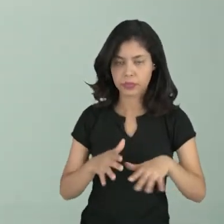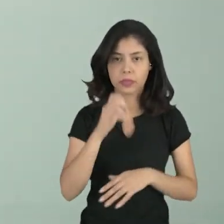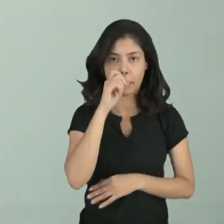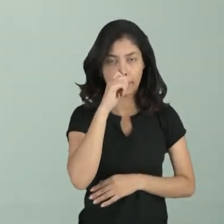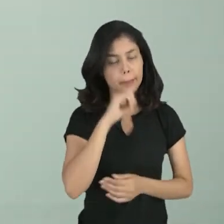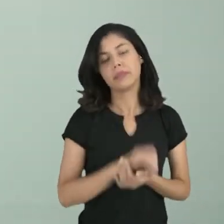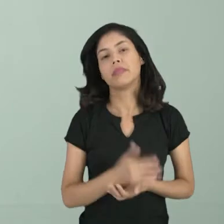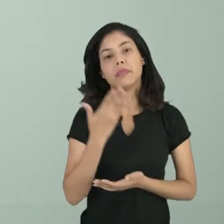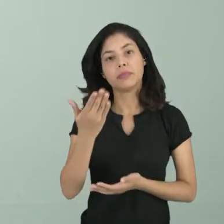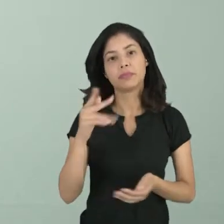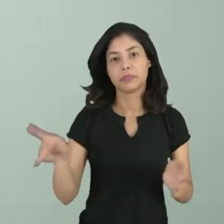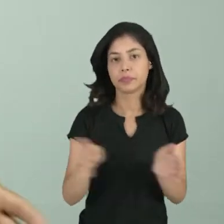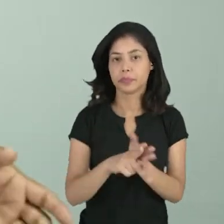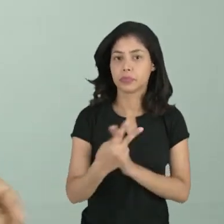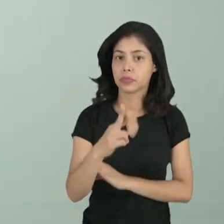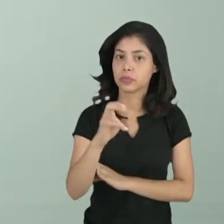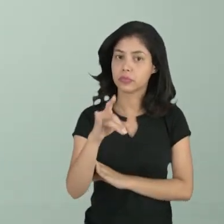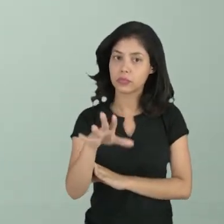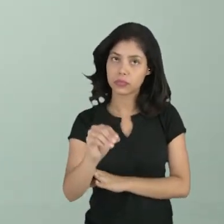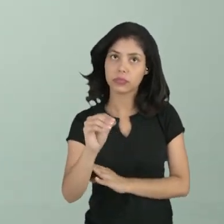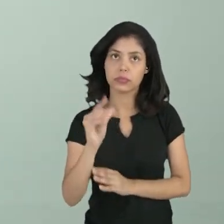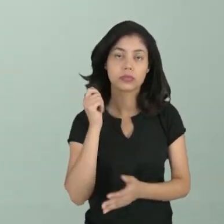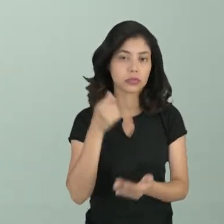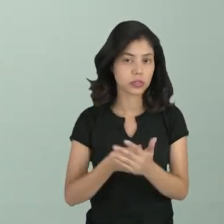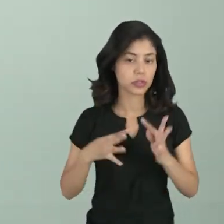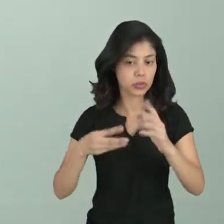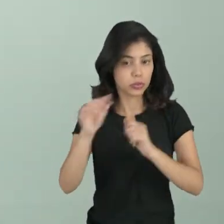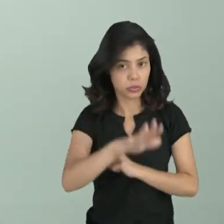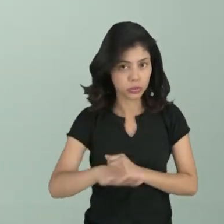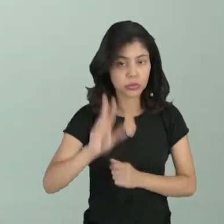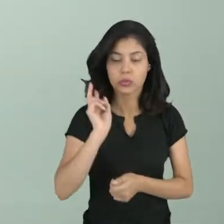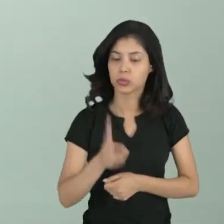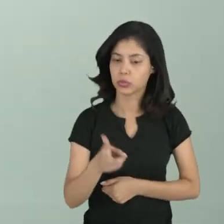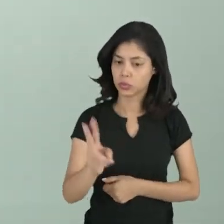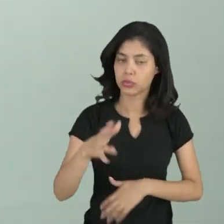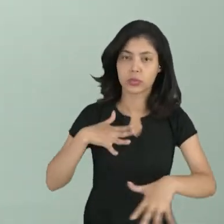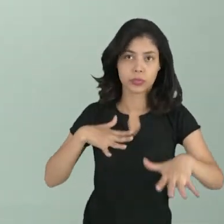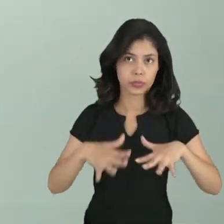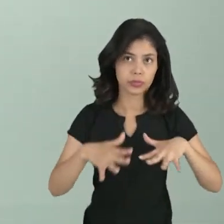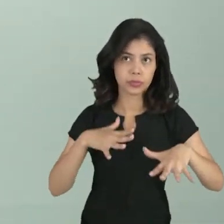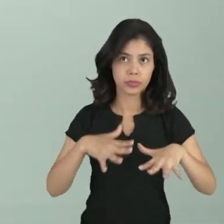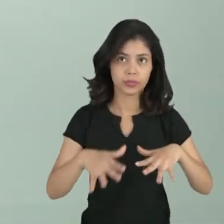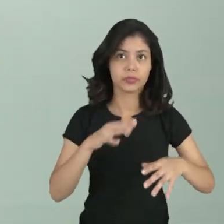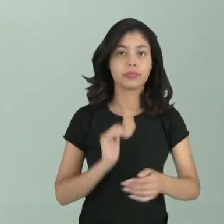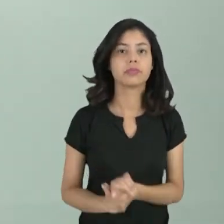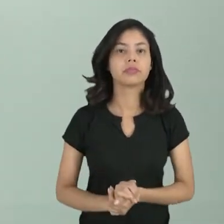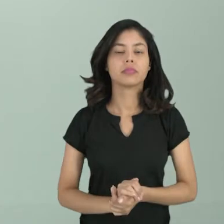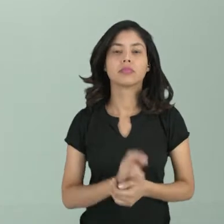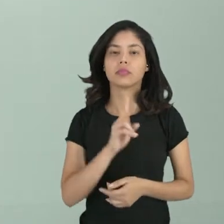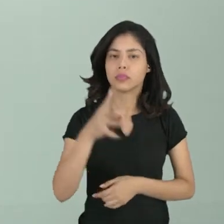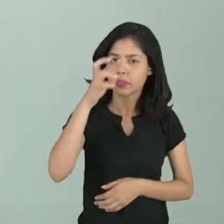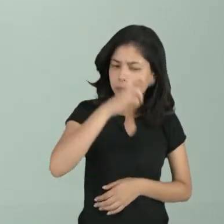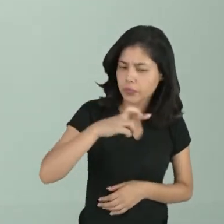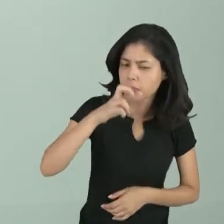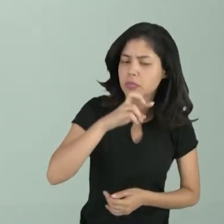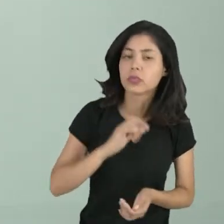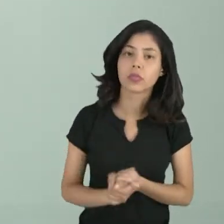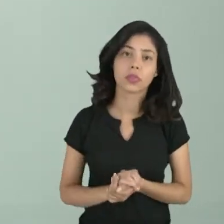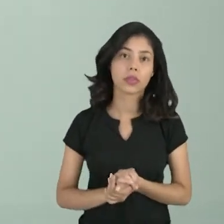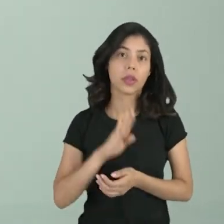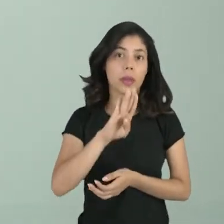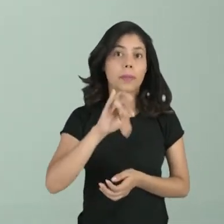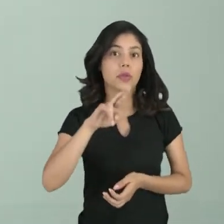Ele é o profeta do devir. Tudo está em constante movimento. Então, vamos estar analisando a sua